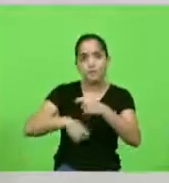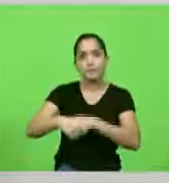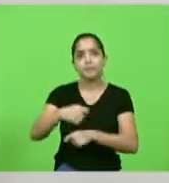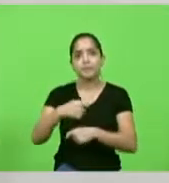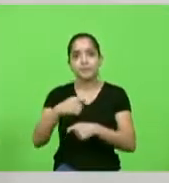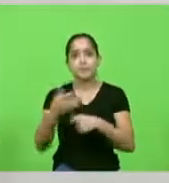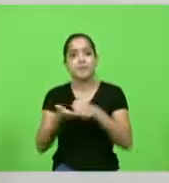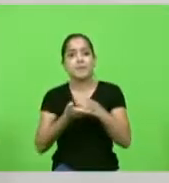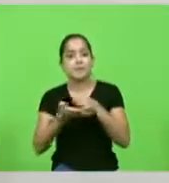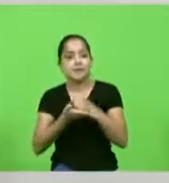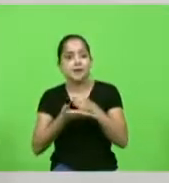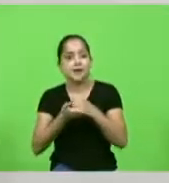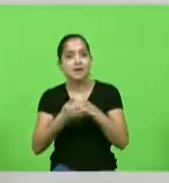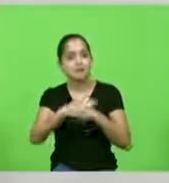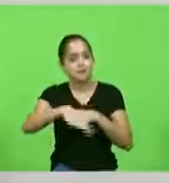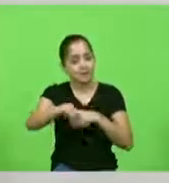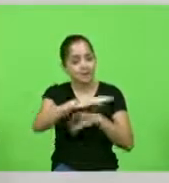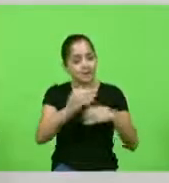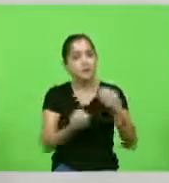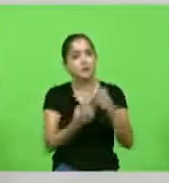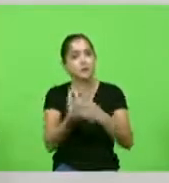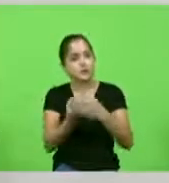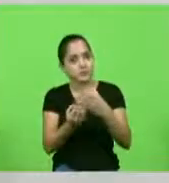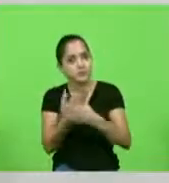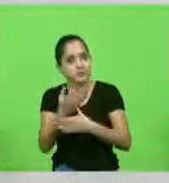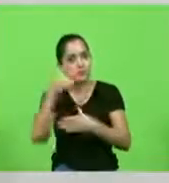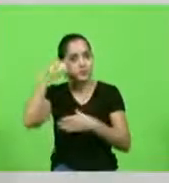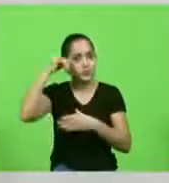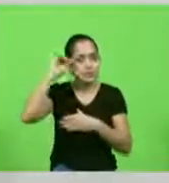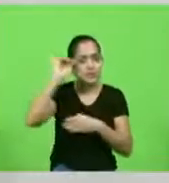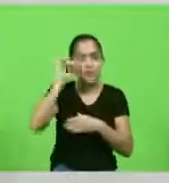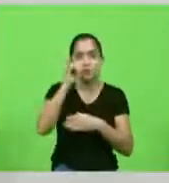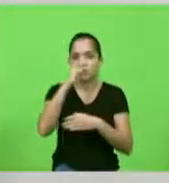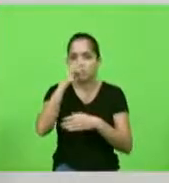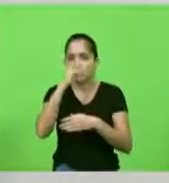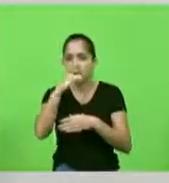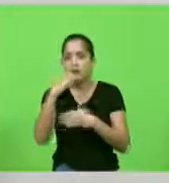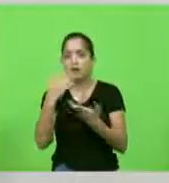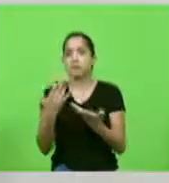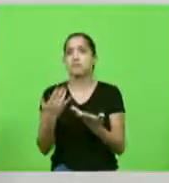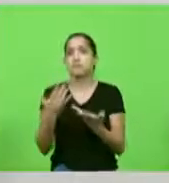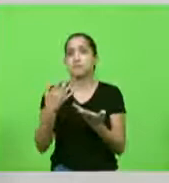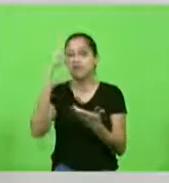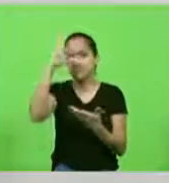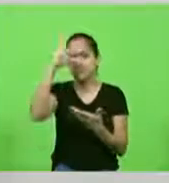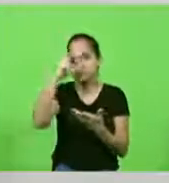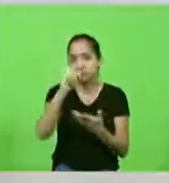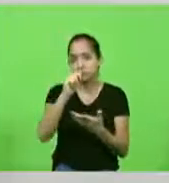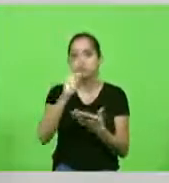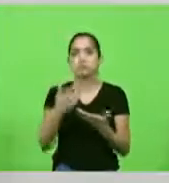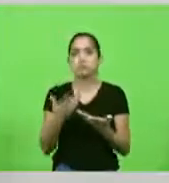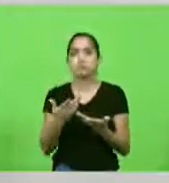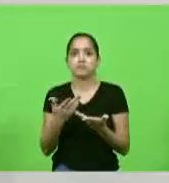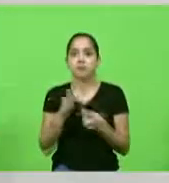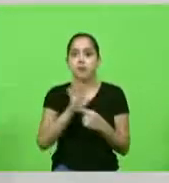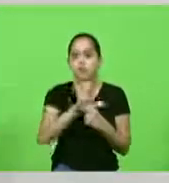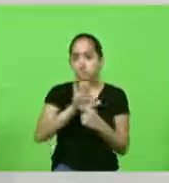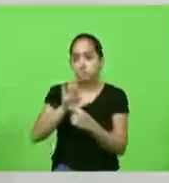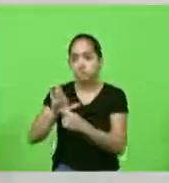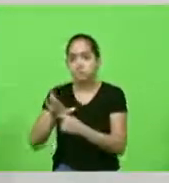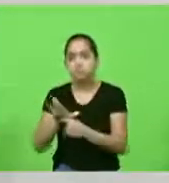dela no setor produtivo porque suínos e aves sustentam as nossas agroindústrias sustentam as famílias do campo